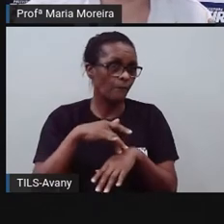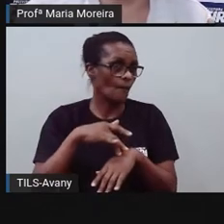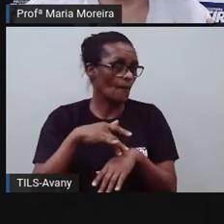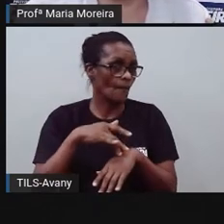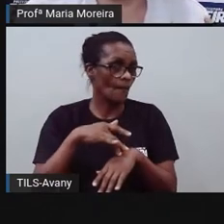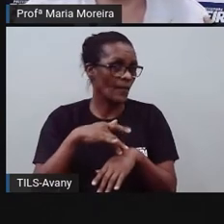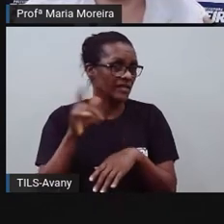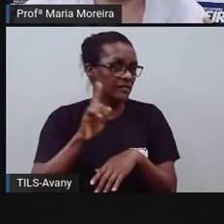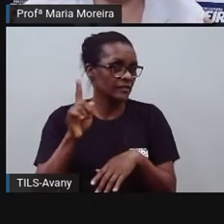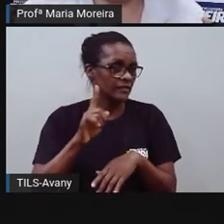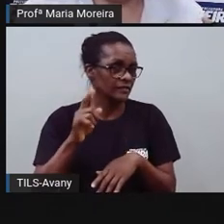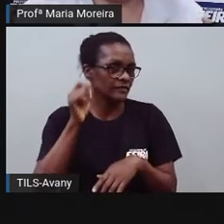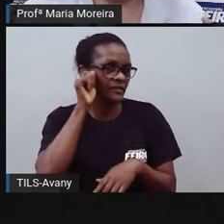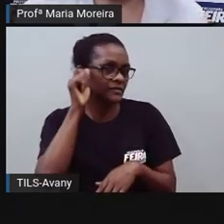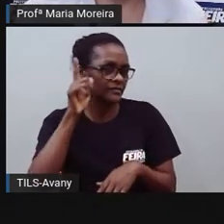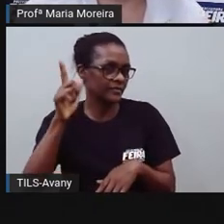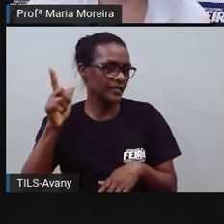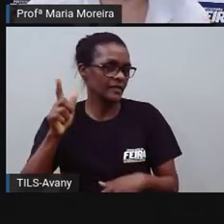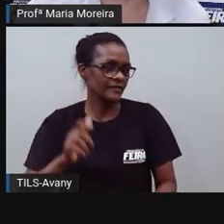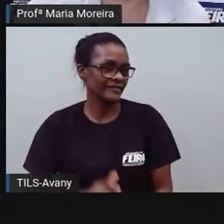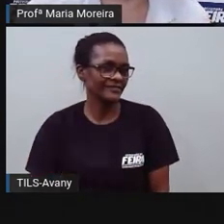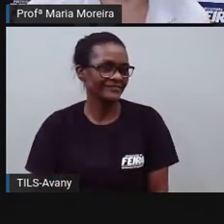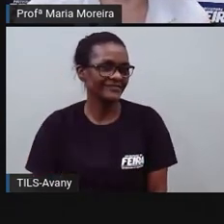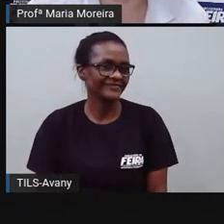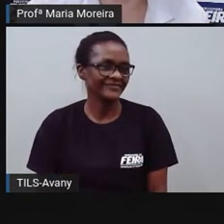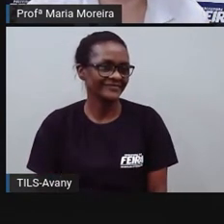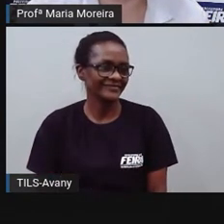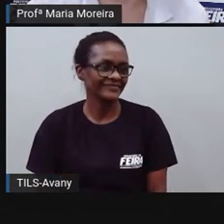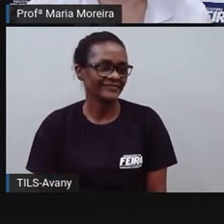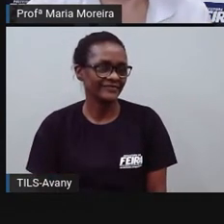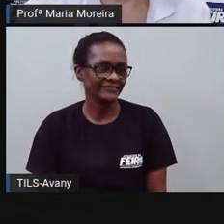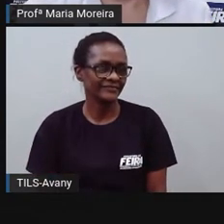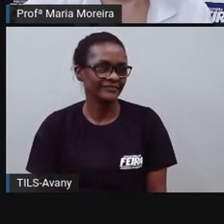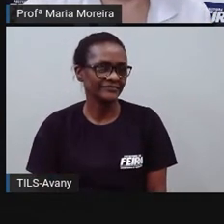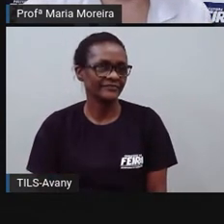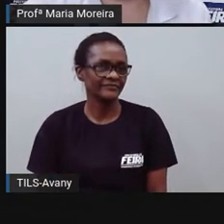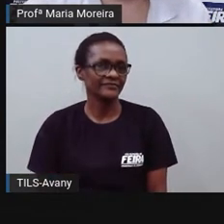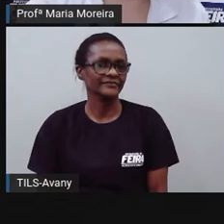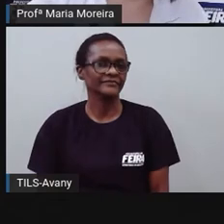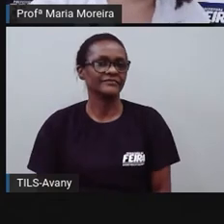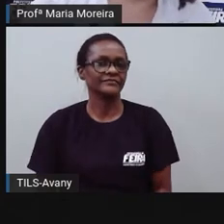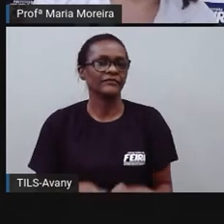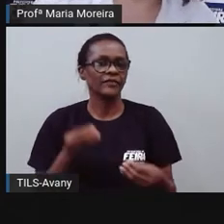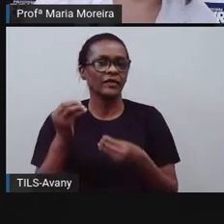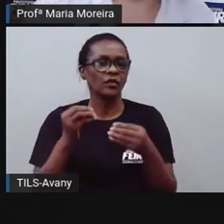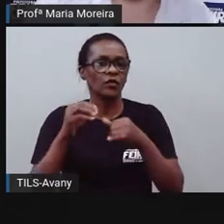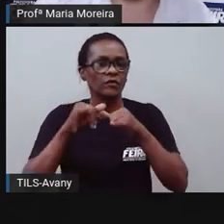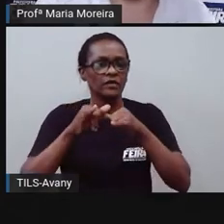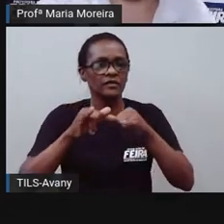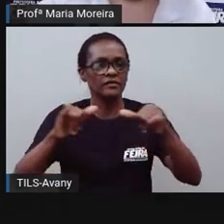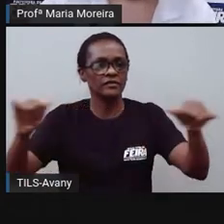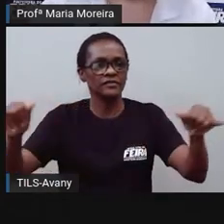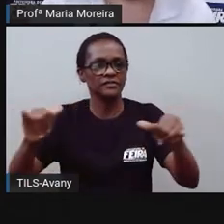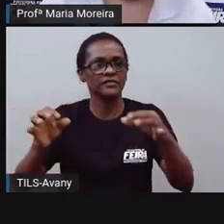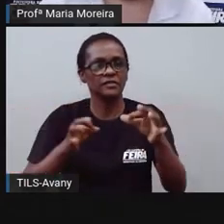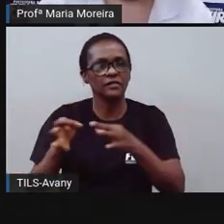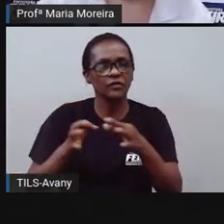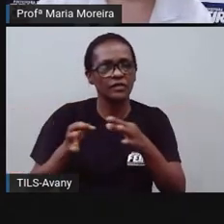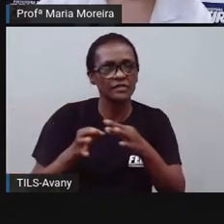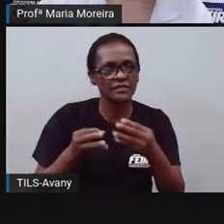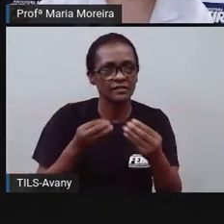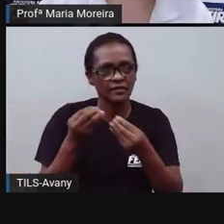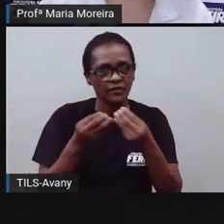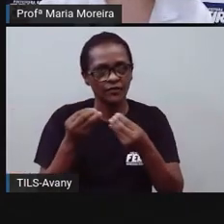esperto. Então, vamos lá. A estrutura da notícia. Qual é a estrutura da